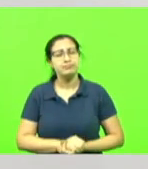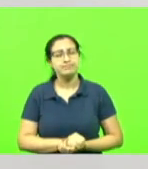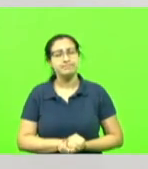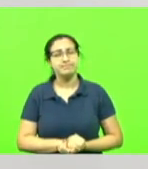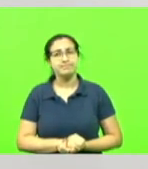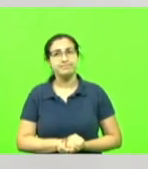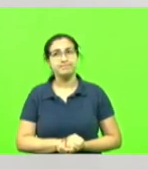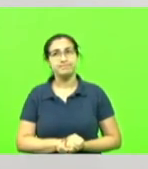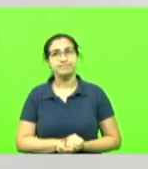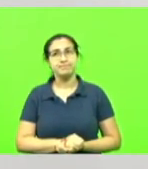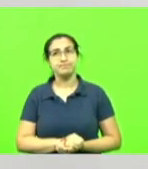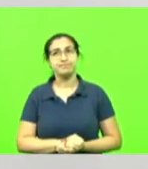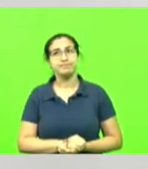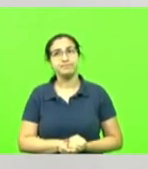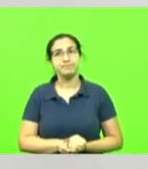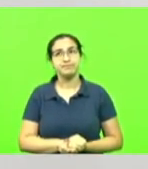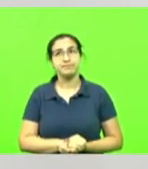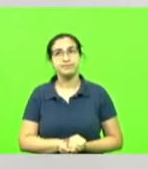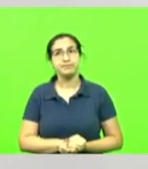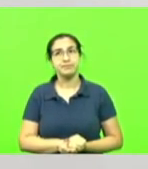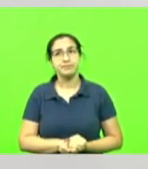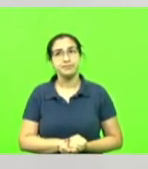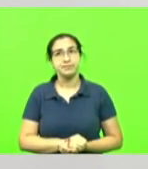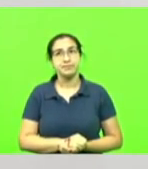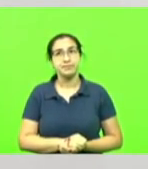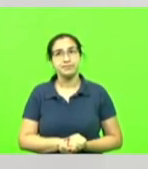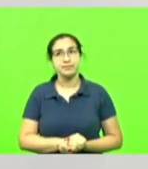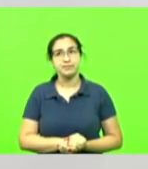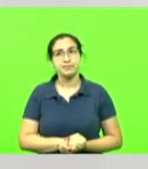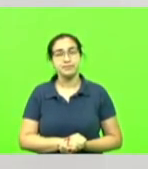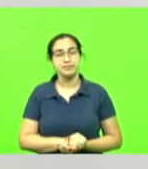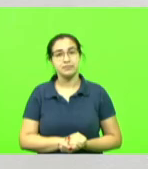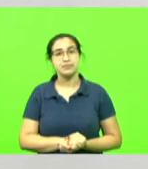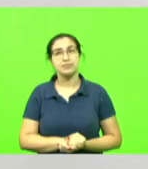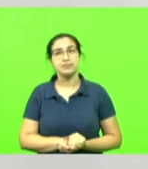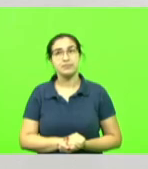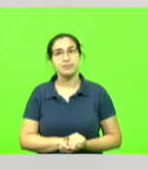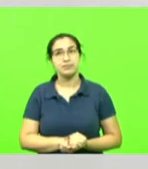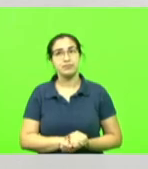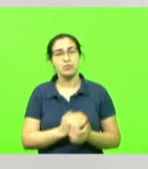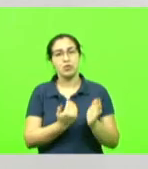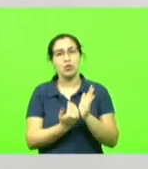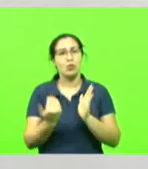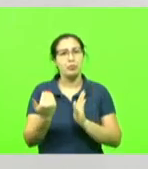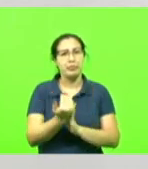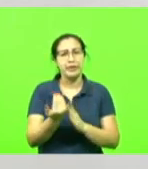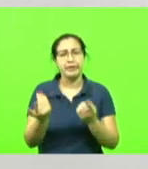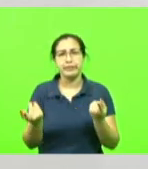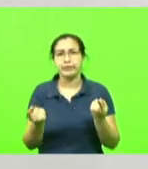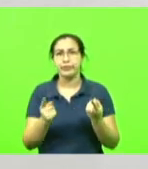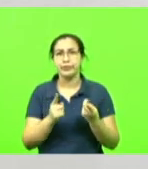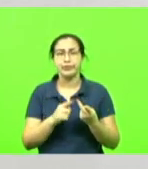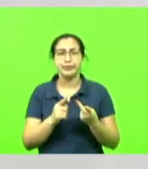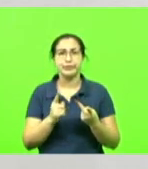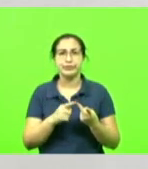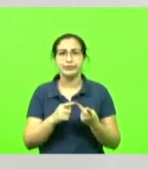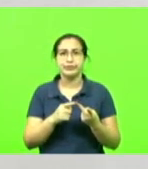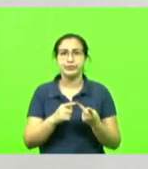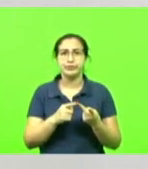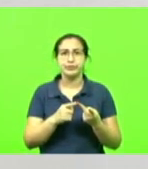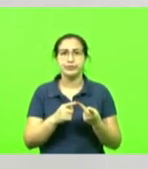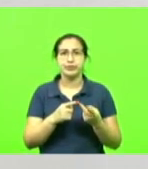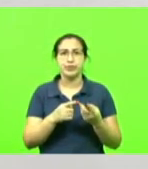o aumento, onde havia o óbice, onde havia o impacto